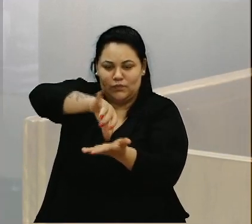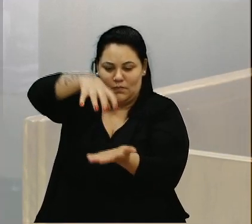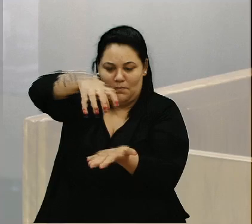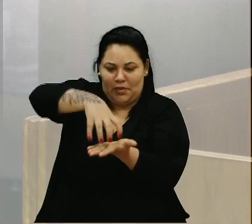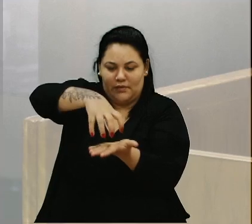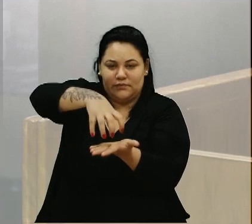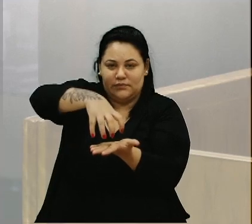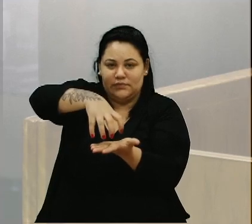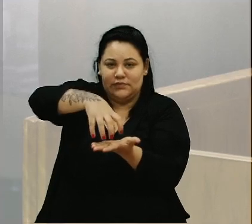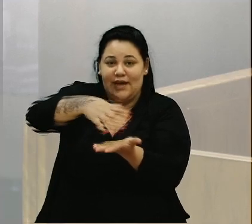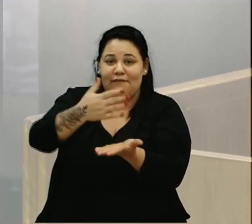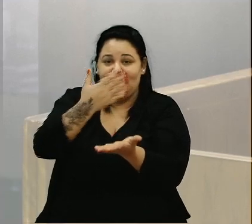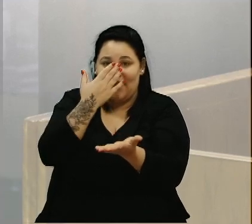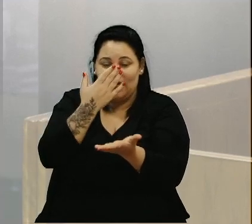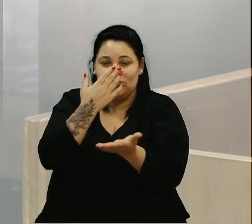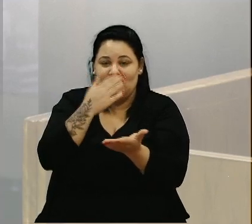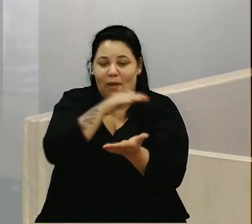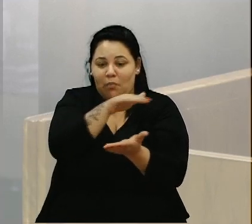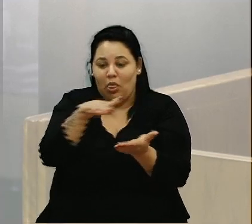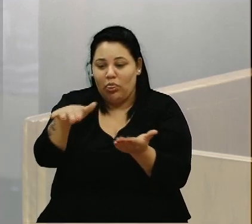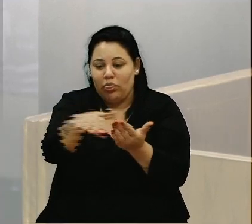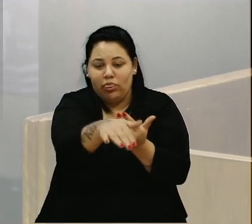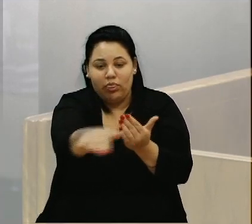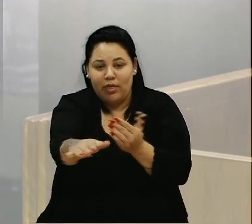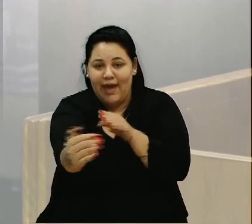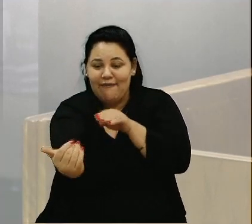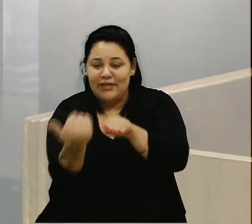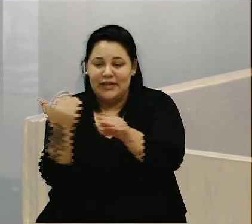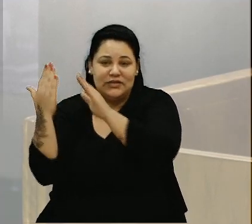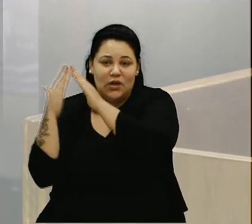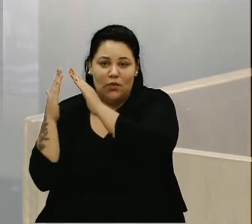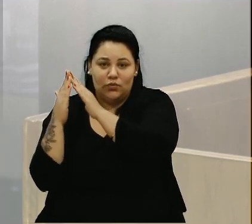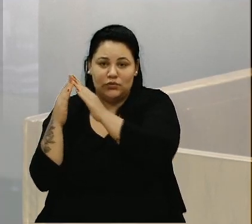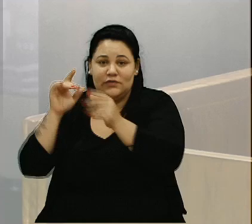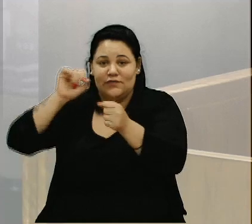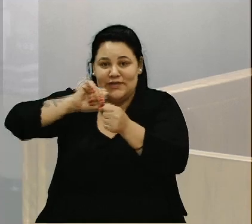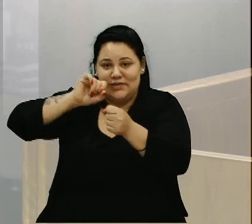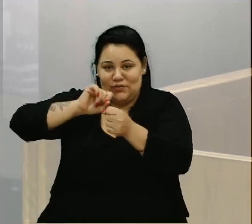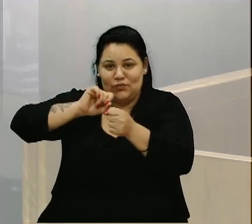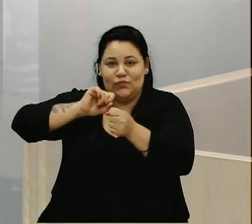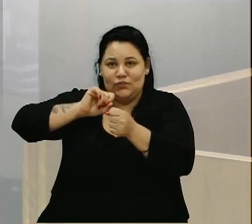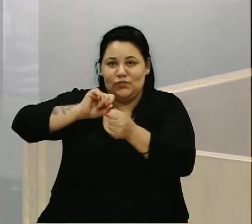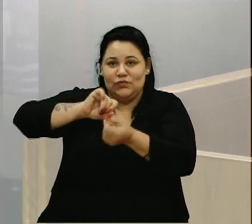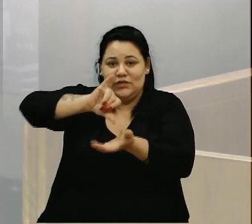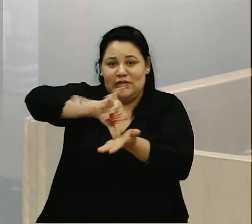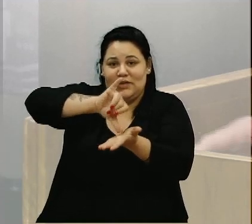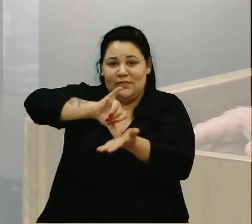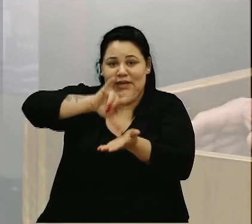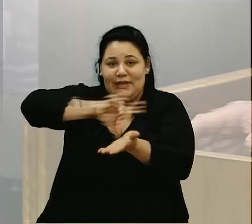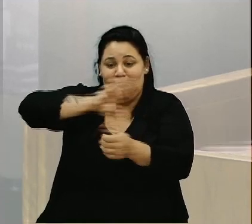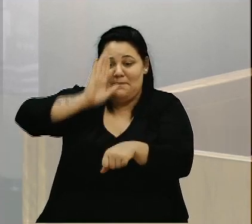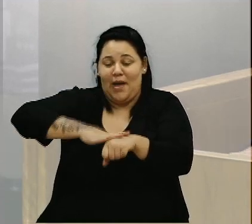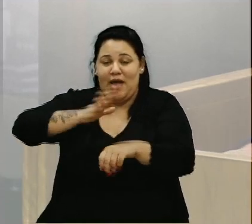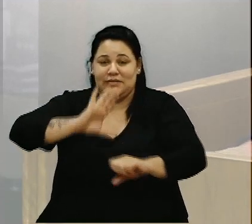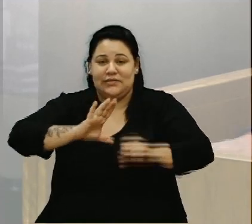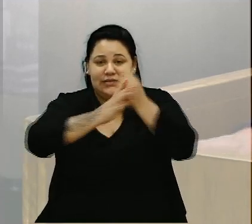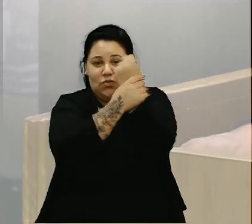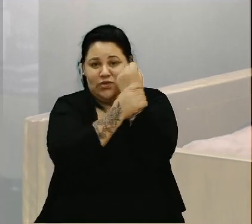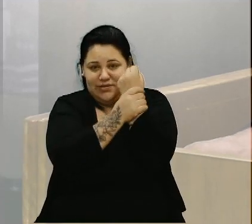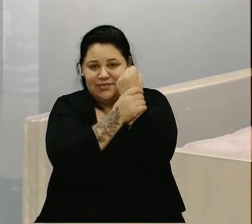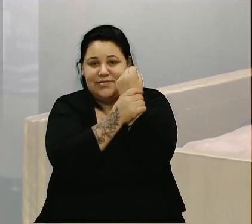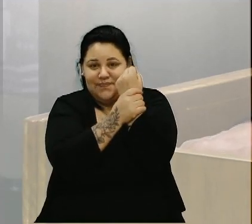até lá embaixo, na Avenida São Leopoldo, está sendo colocado um canteiro central. Isso é para dar mais segurança aos nossos